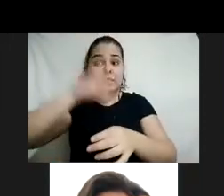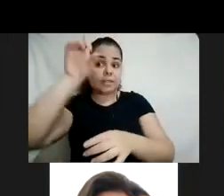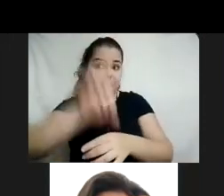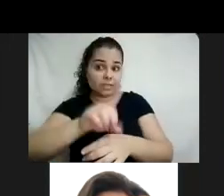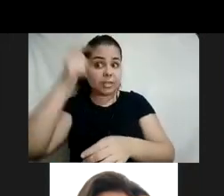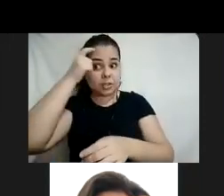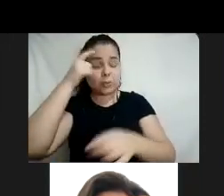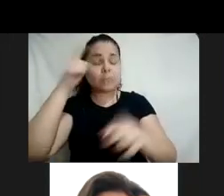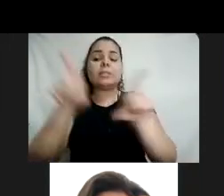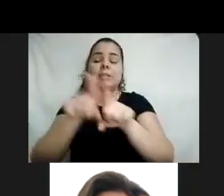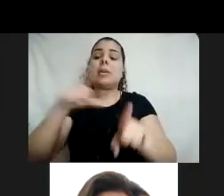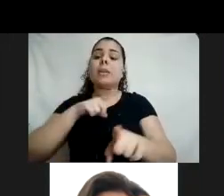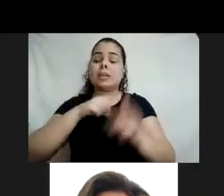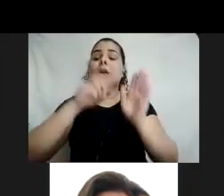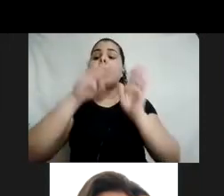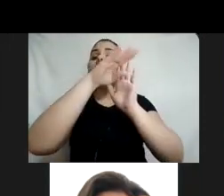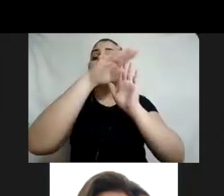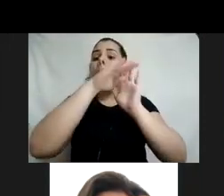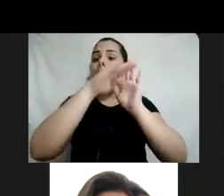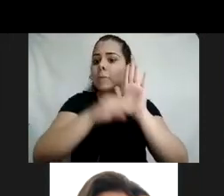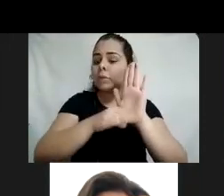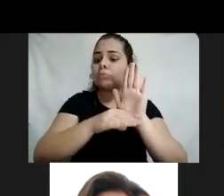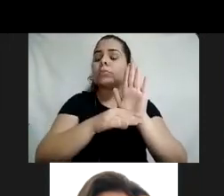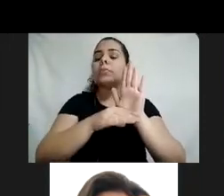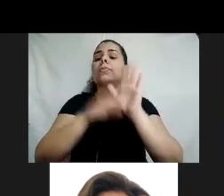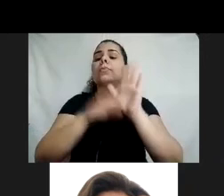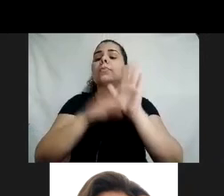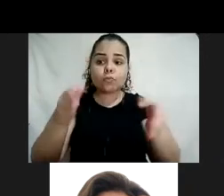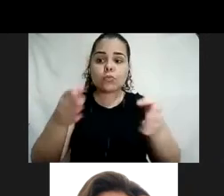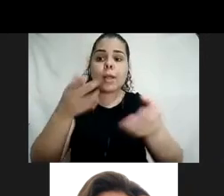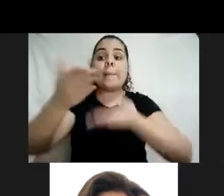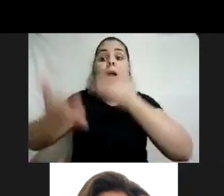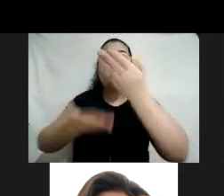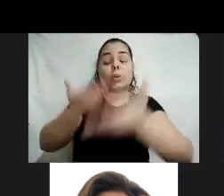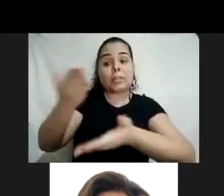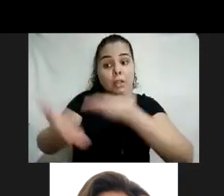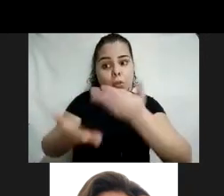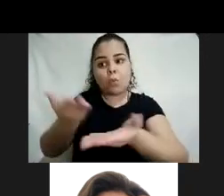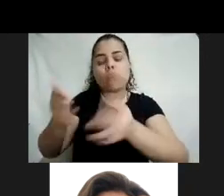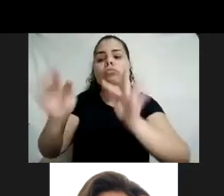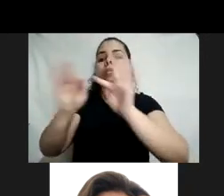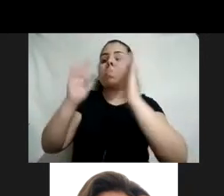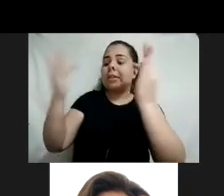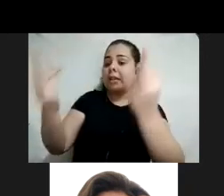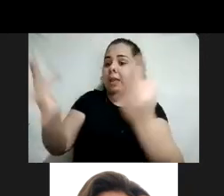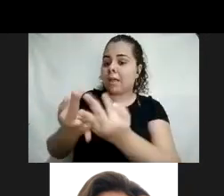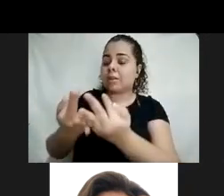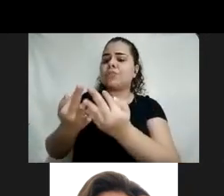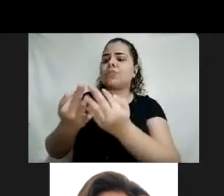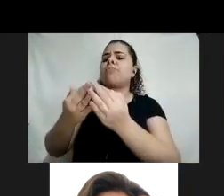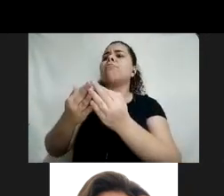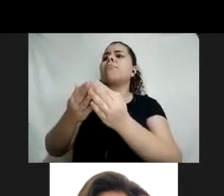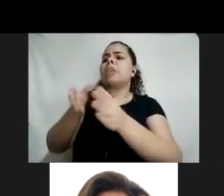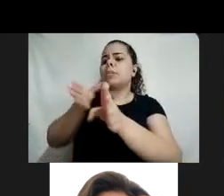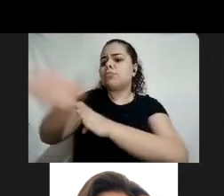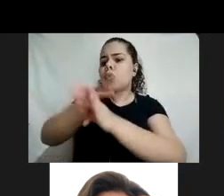que se volta para cuidadores, né? E familiares, então, que orienta quem